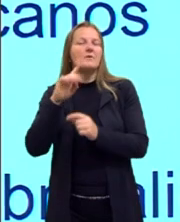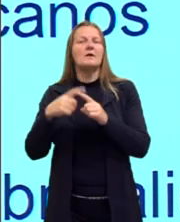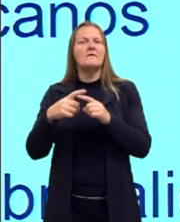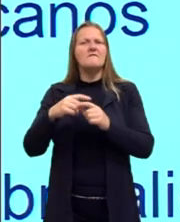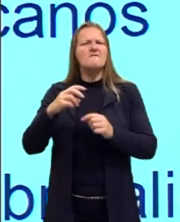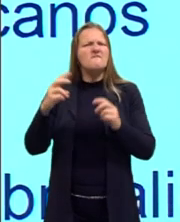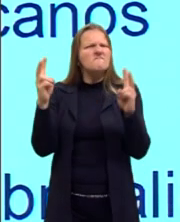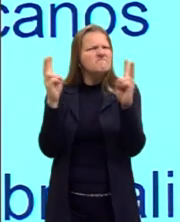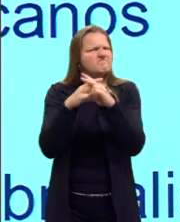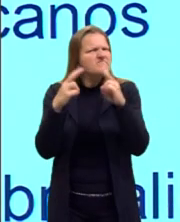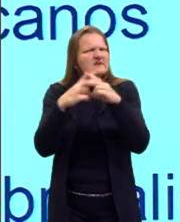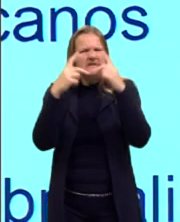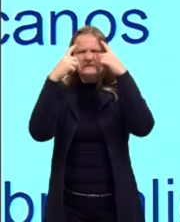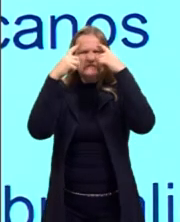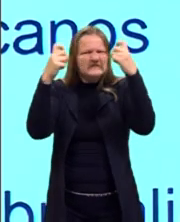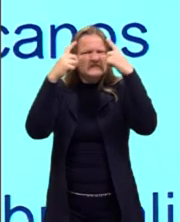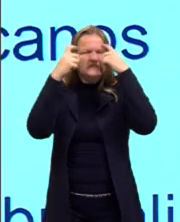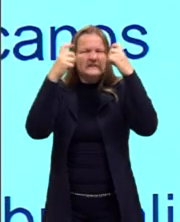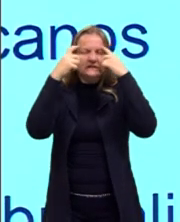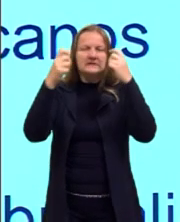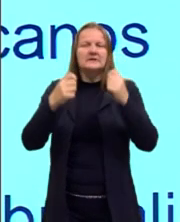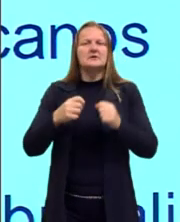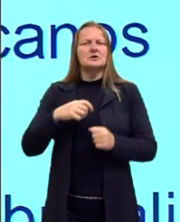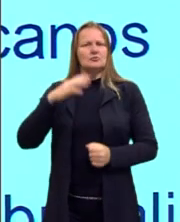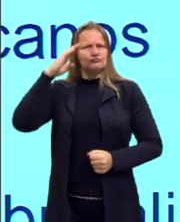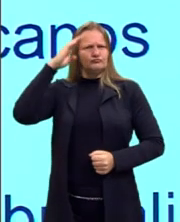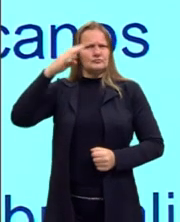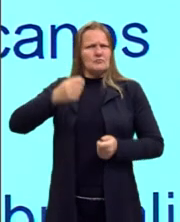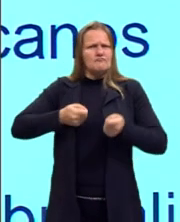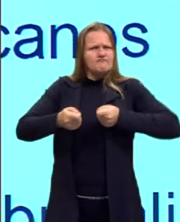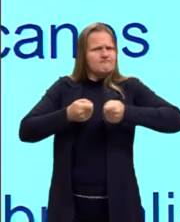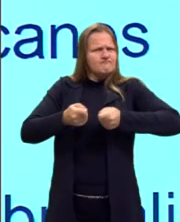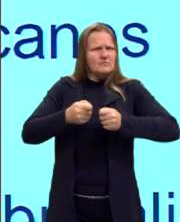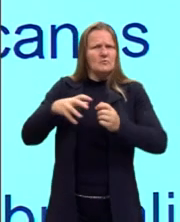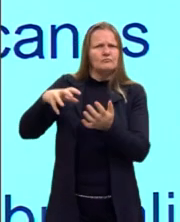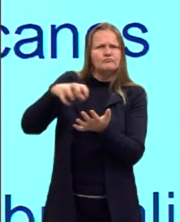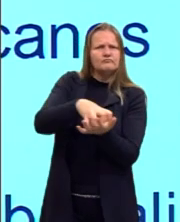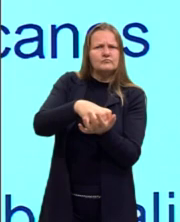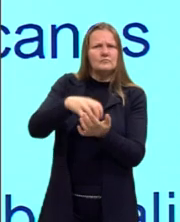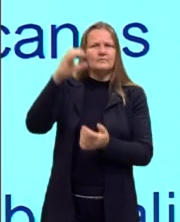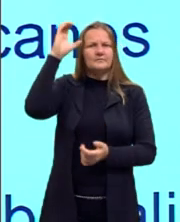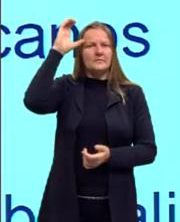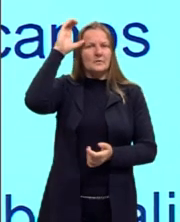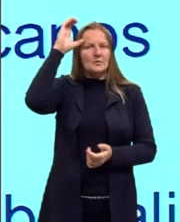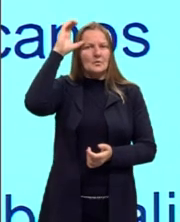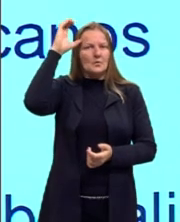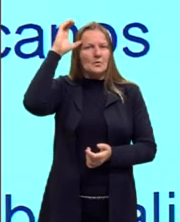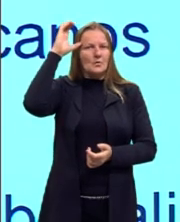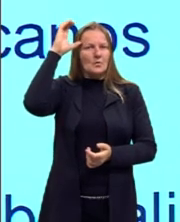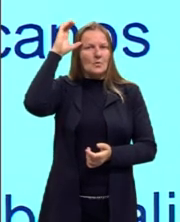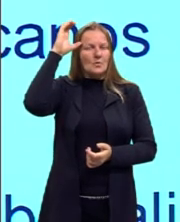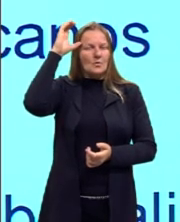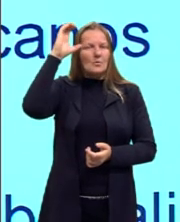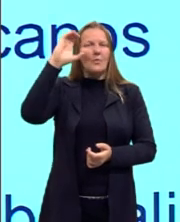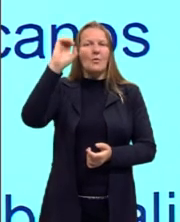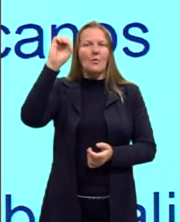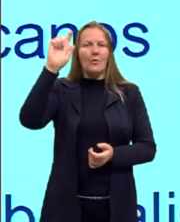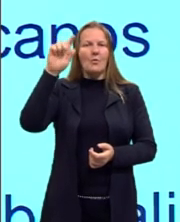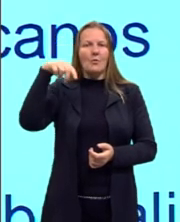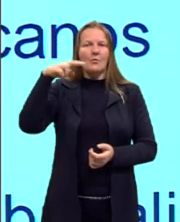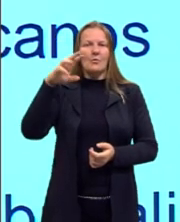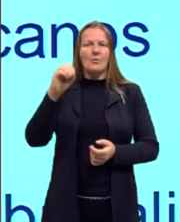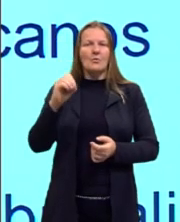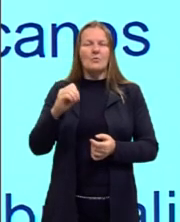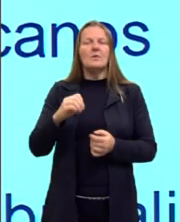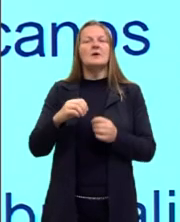pela campanha militar que dominou o Congo. E hoje em dia, ali na Bélgica, tem várias estátuas